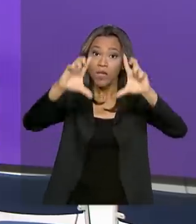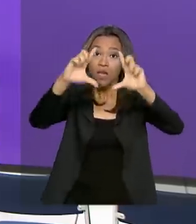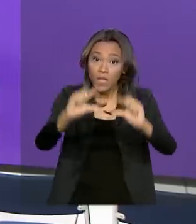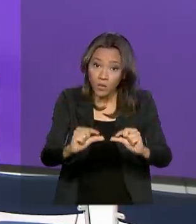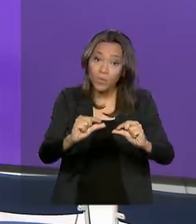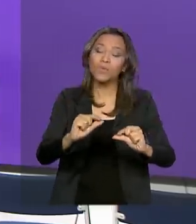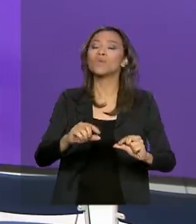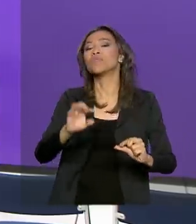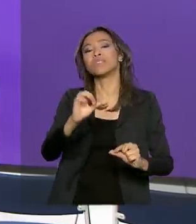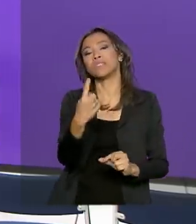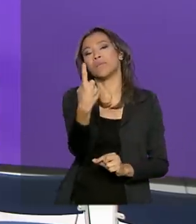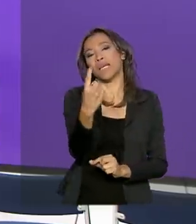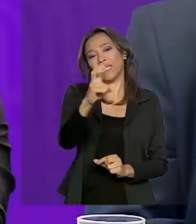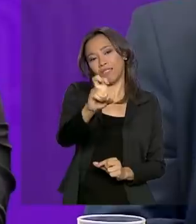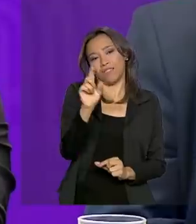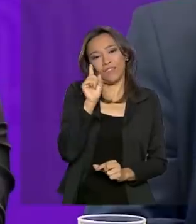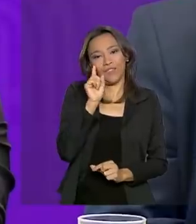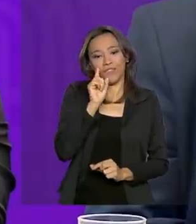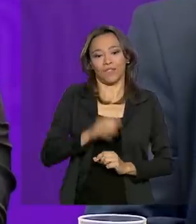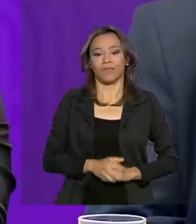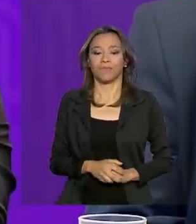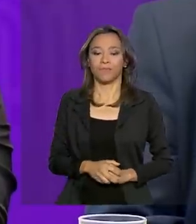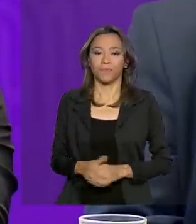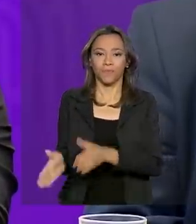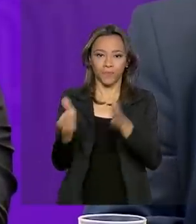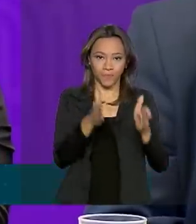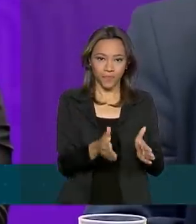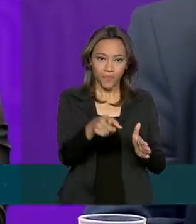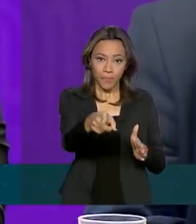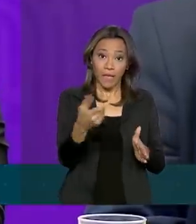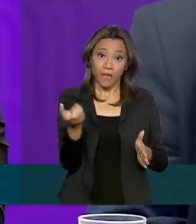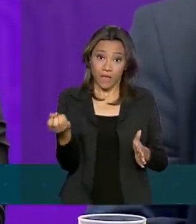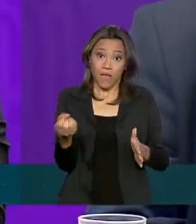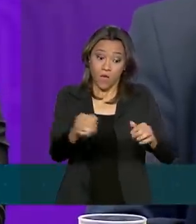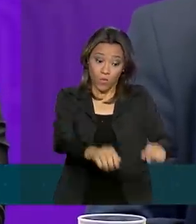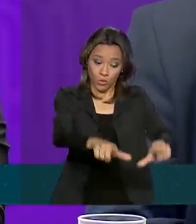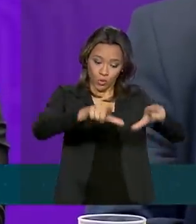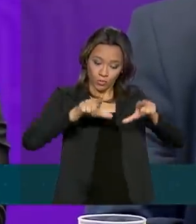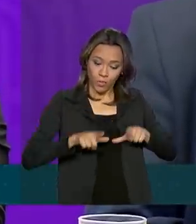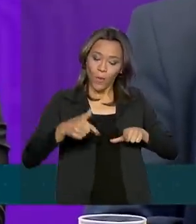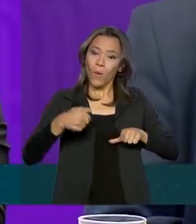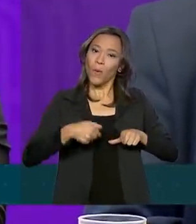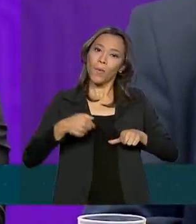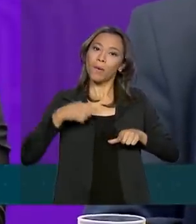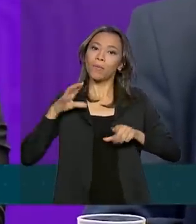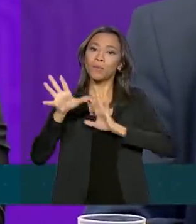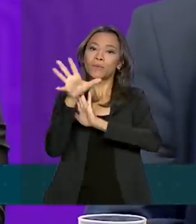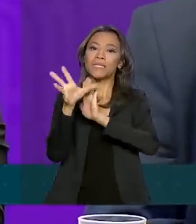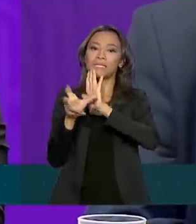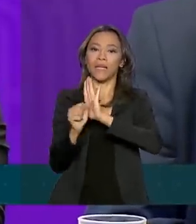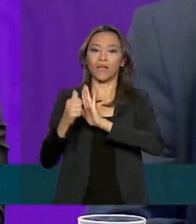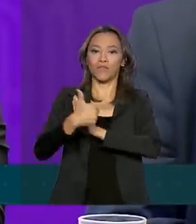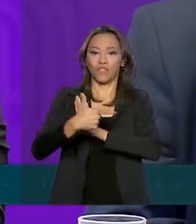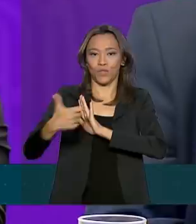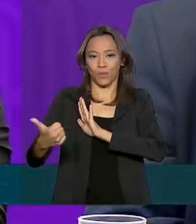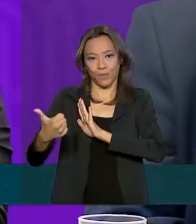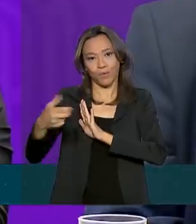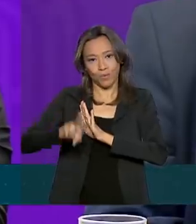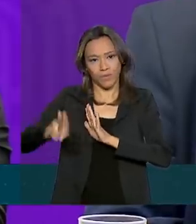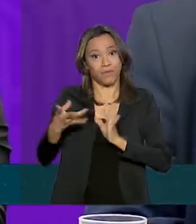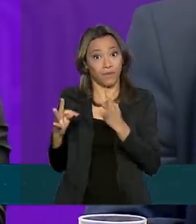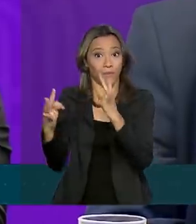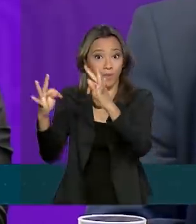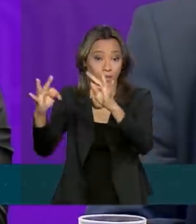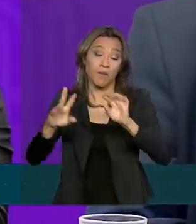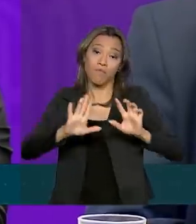para menos de 15 dias. O ganho é a gente trazer o diploma para o século XXI, para essa era digital, mas ainda assim